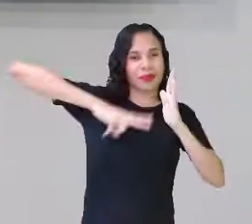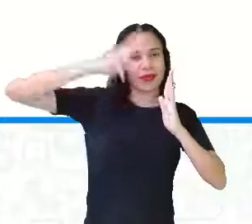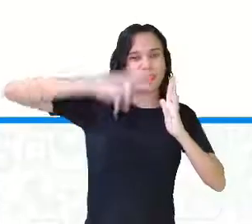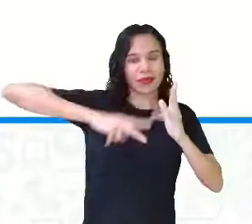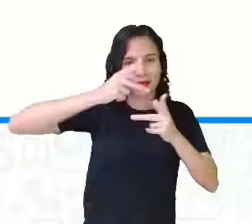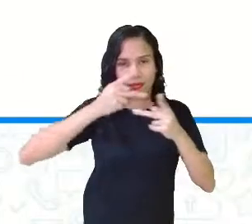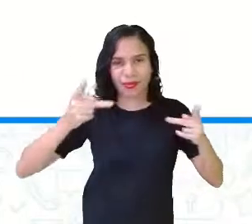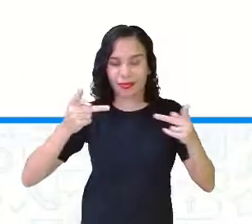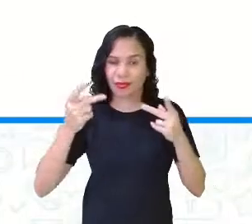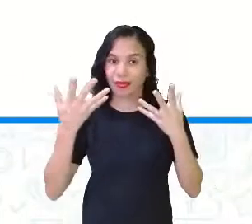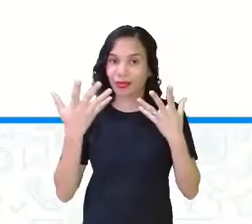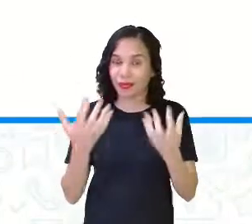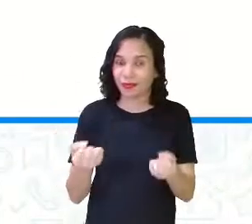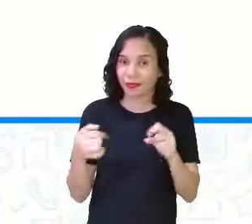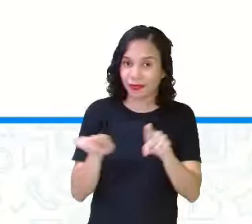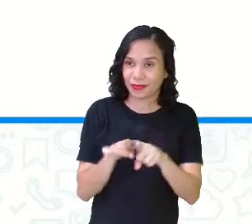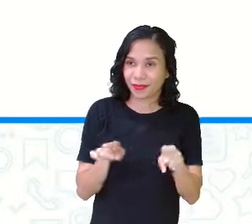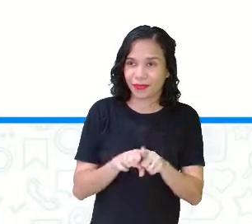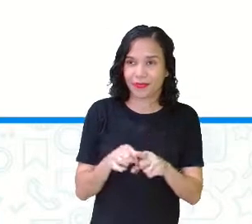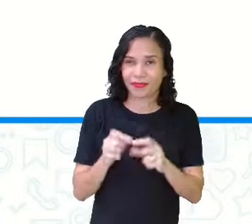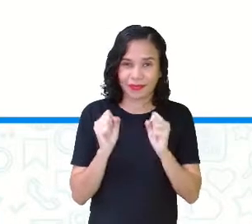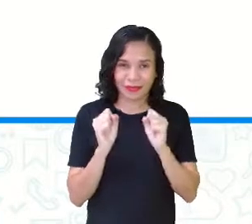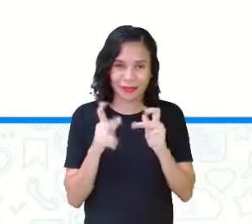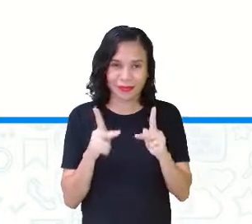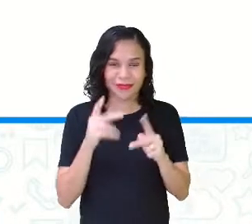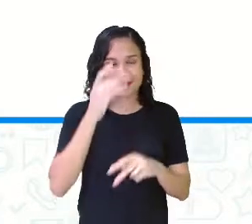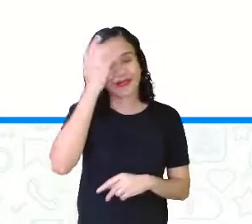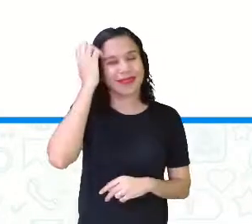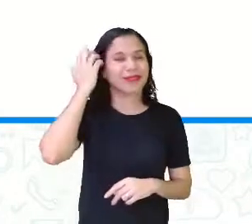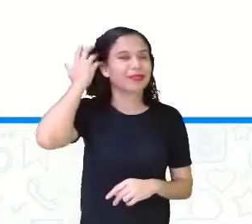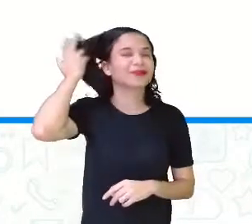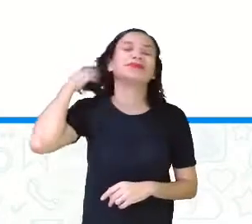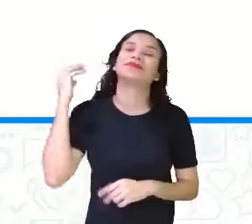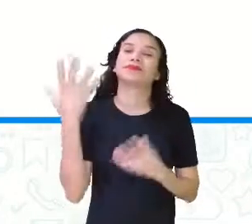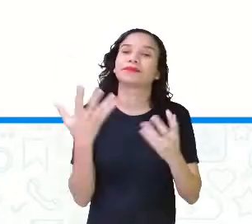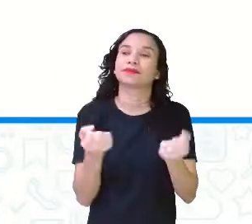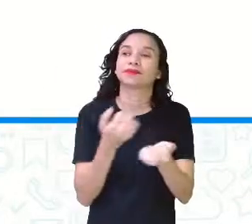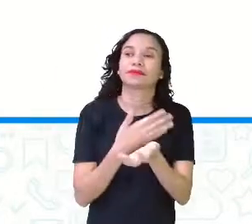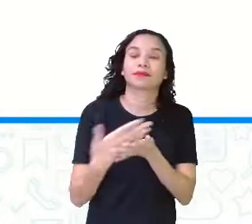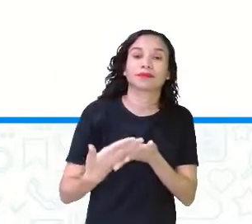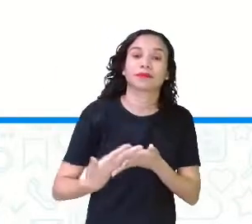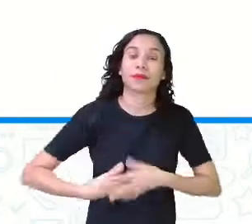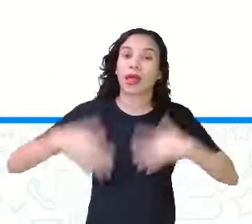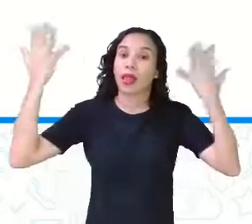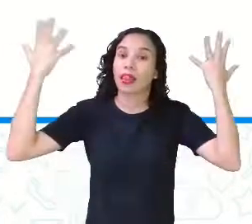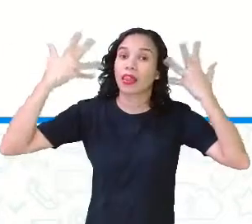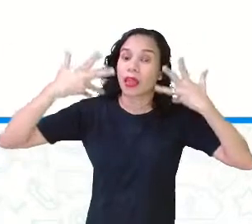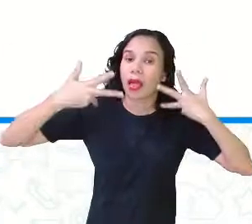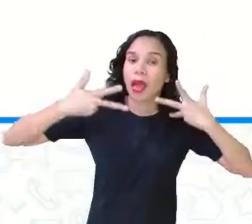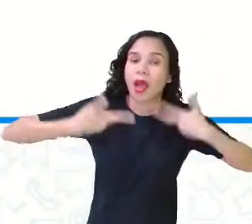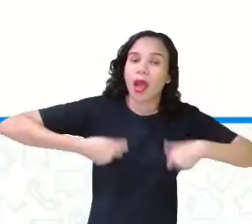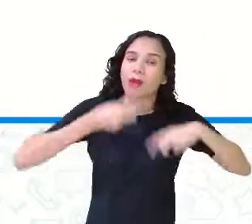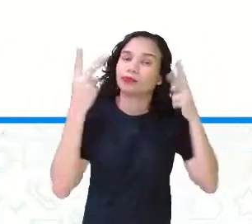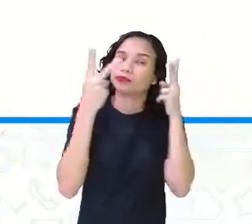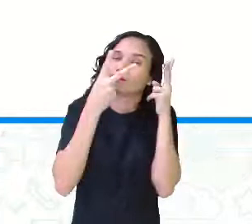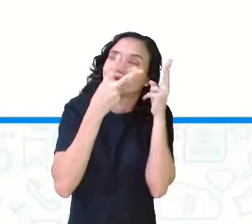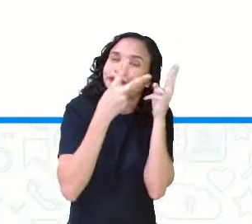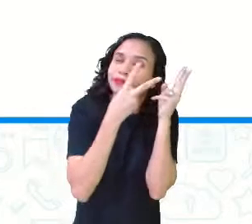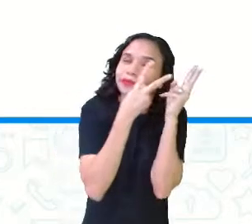leitura de vocês. E a minha também. Obrigada, produção. Então, vamos começar. Um leão dormia